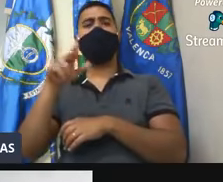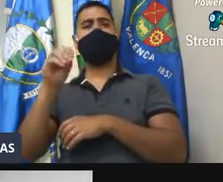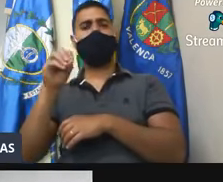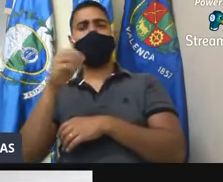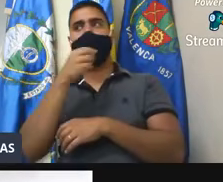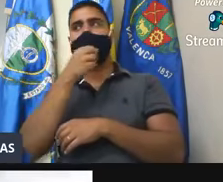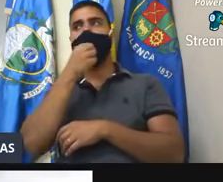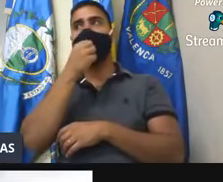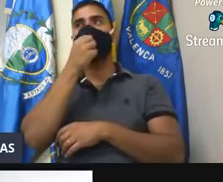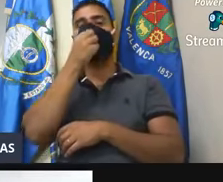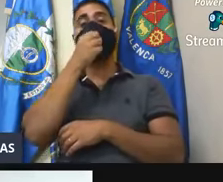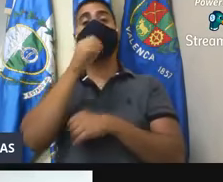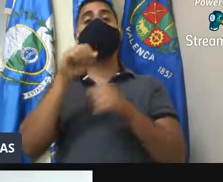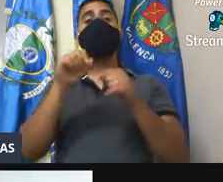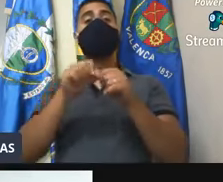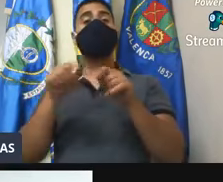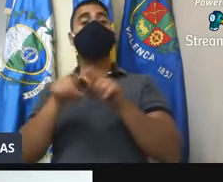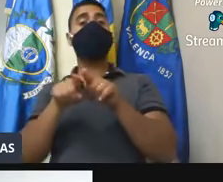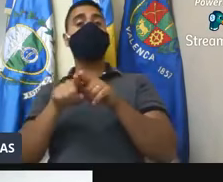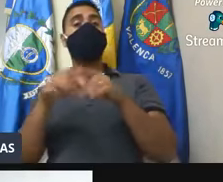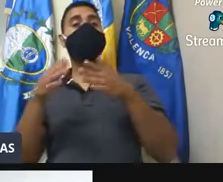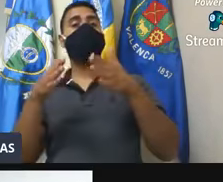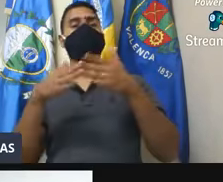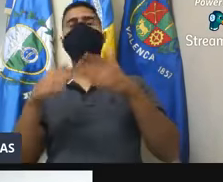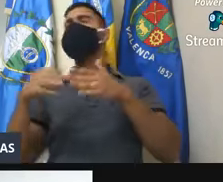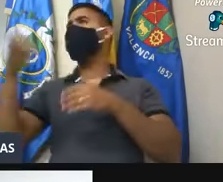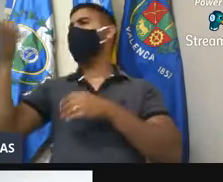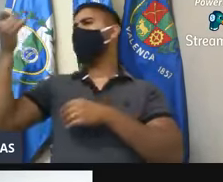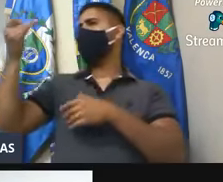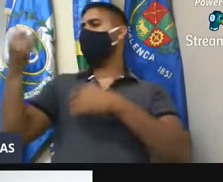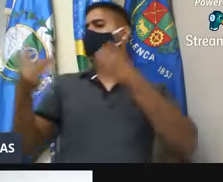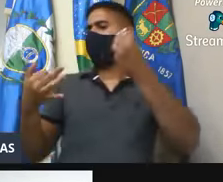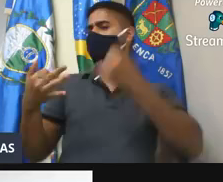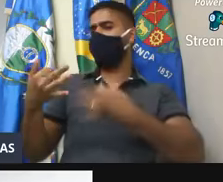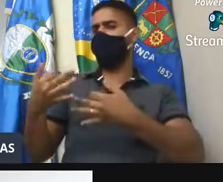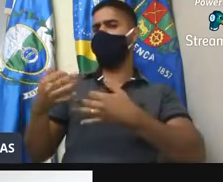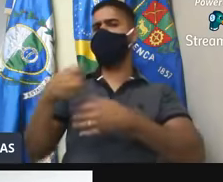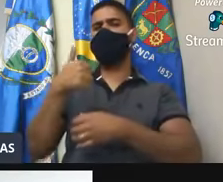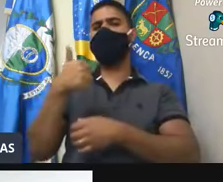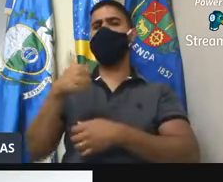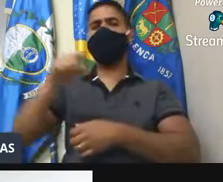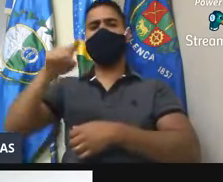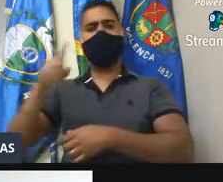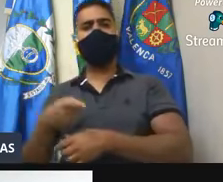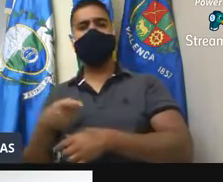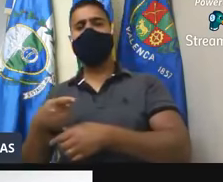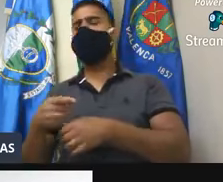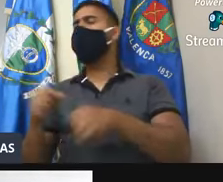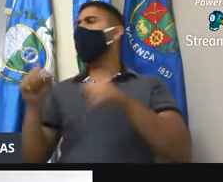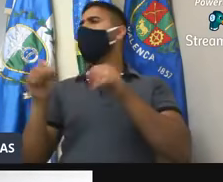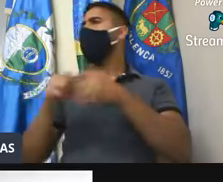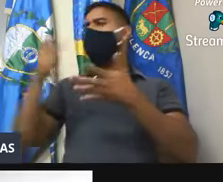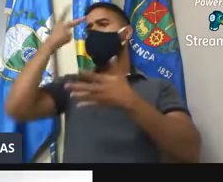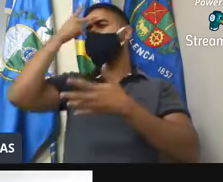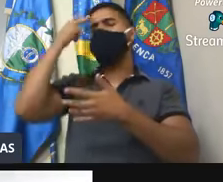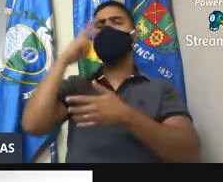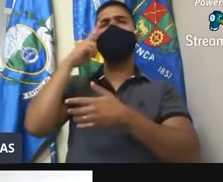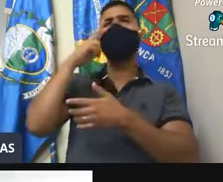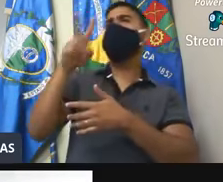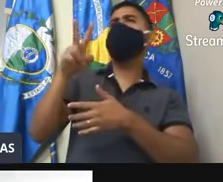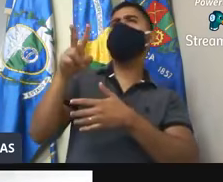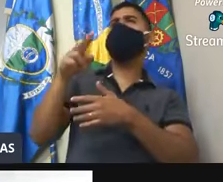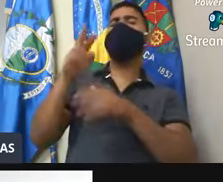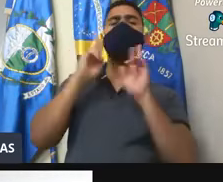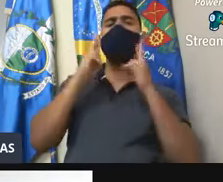doutor Saulo, né, pediu, é, os esclarecimentos sobre os 11 milhões, ou seja, a gente faz, as pessoas às vezes nem assistem às